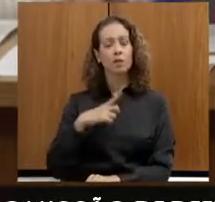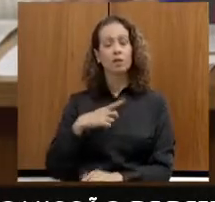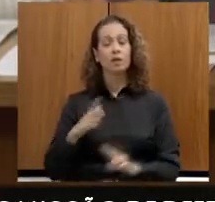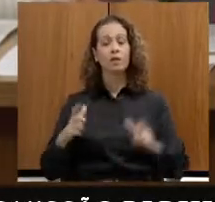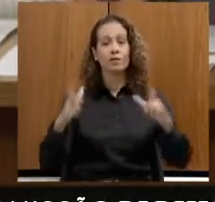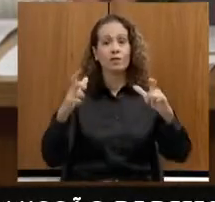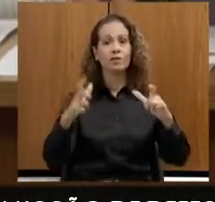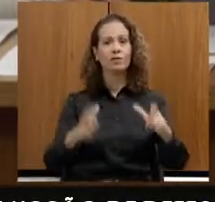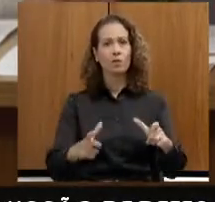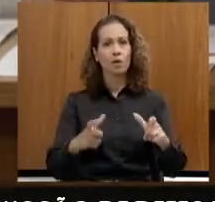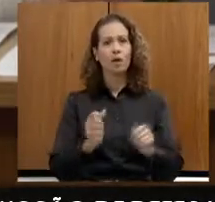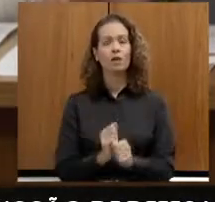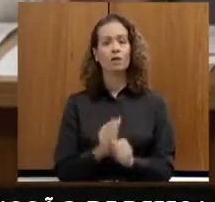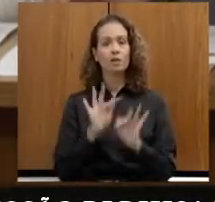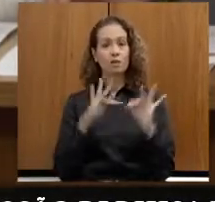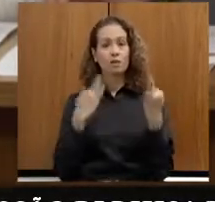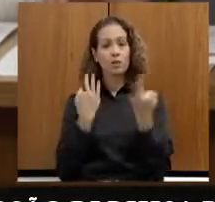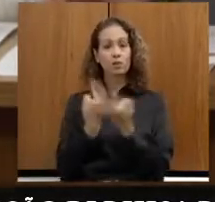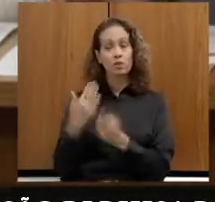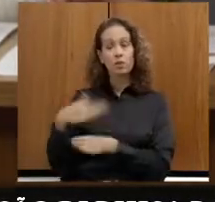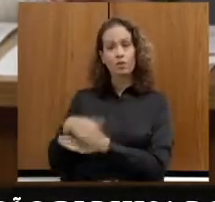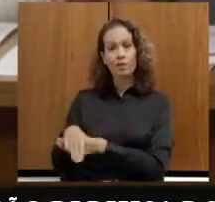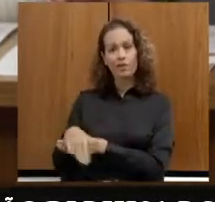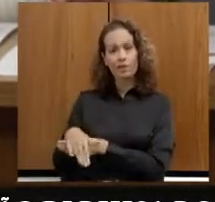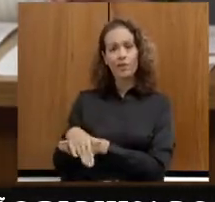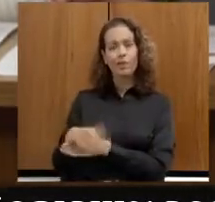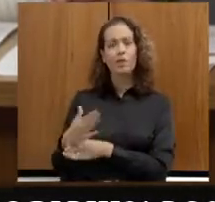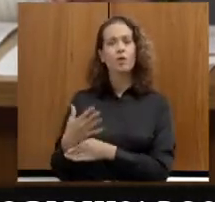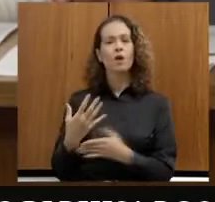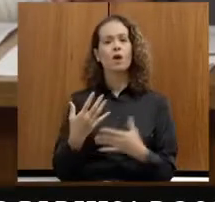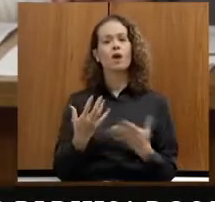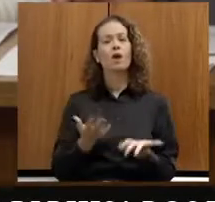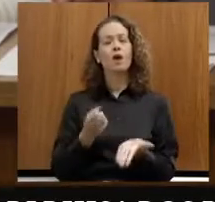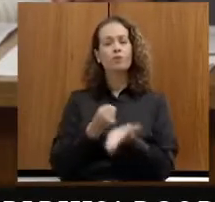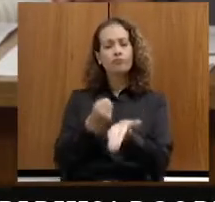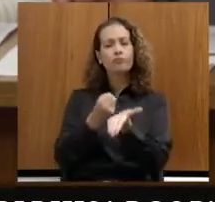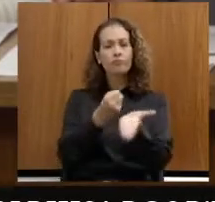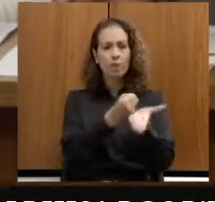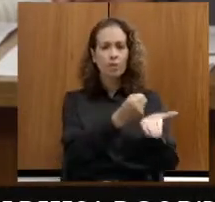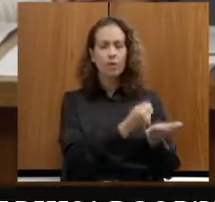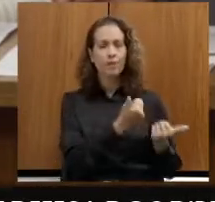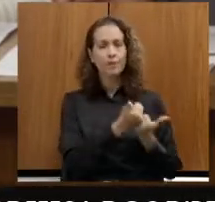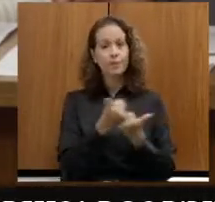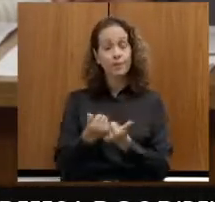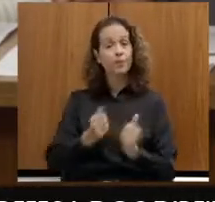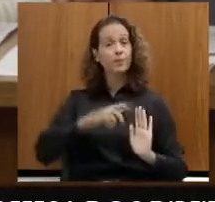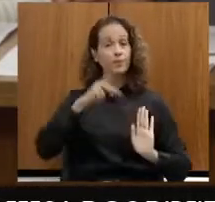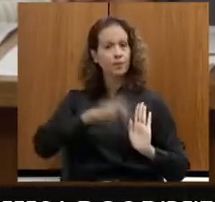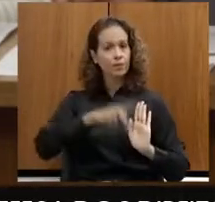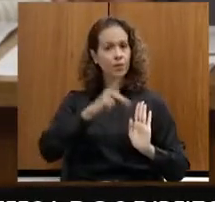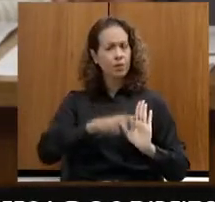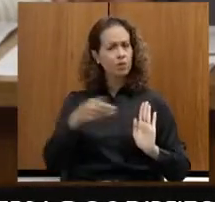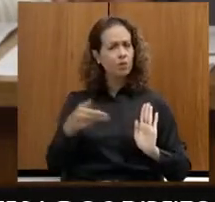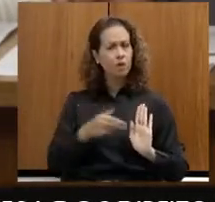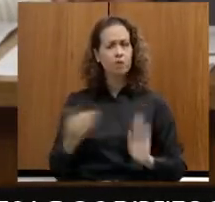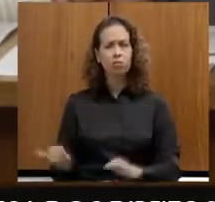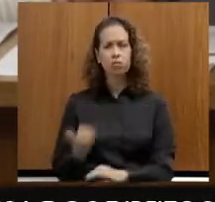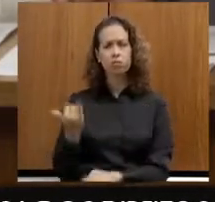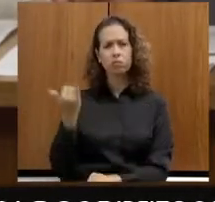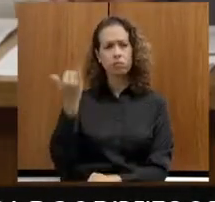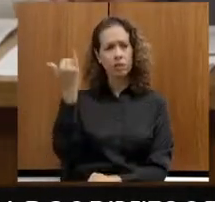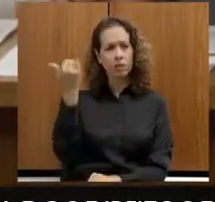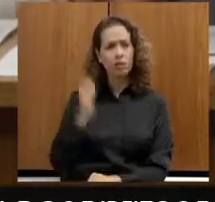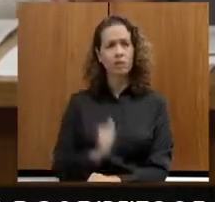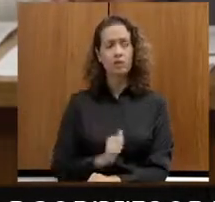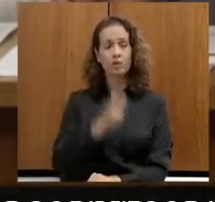de Atendimento à População em Situação de Rua. Nós sabemos que esse projeto é um projeto essencial, a